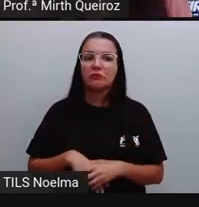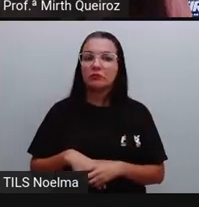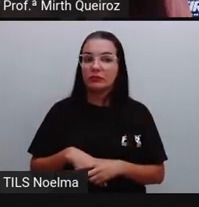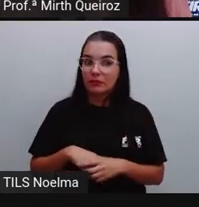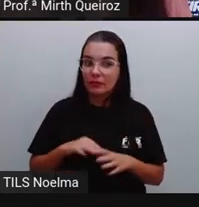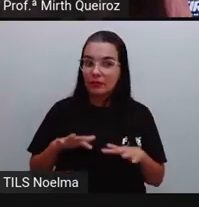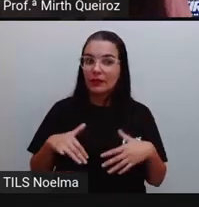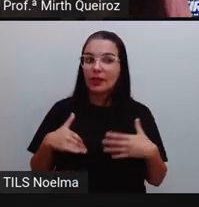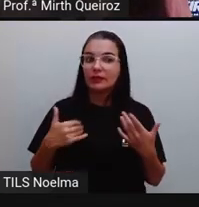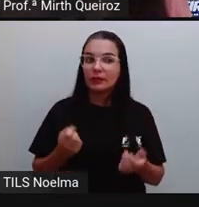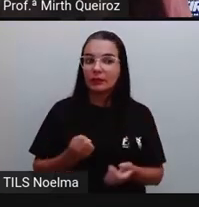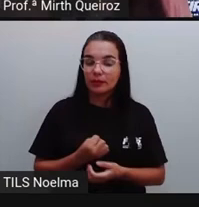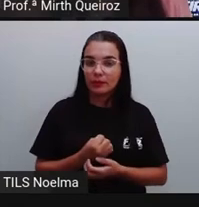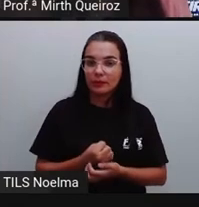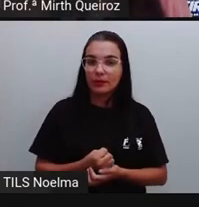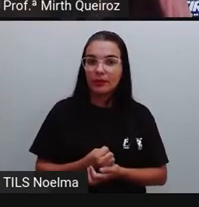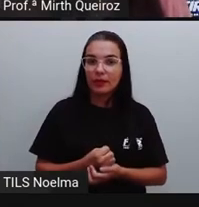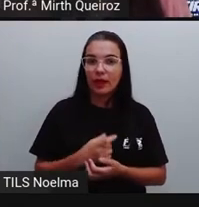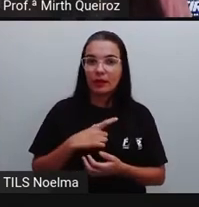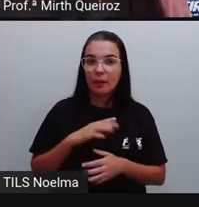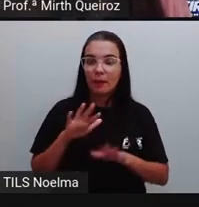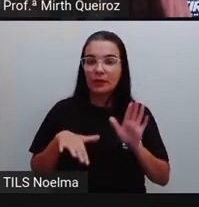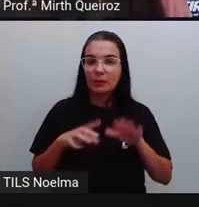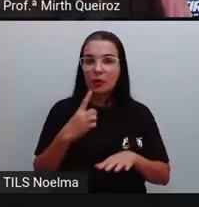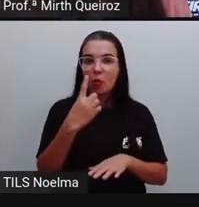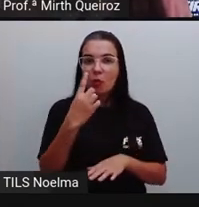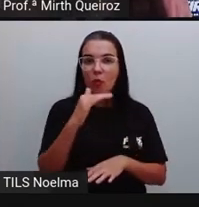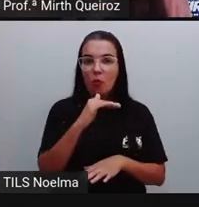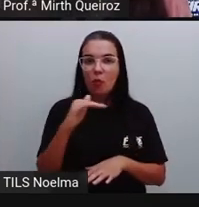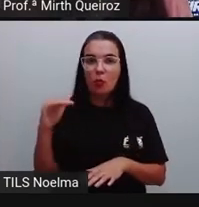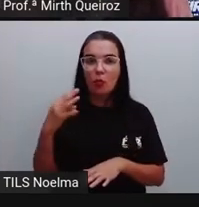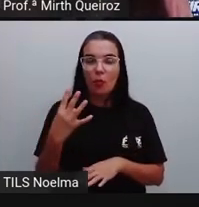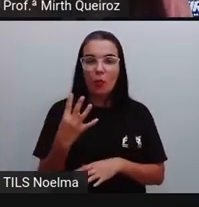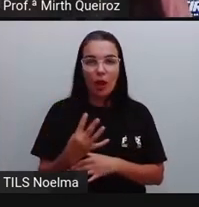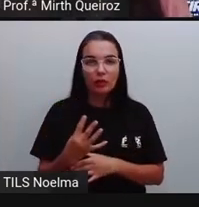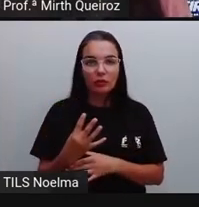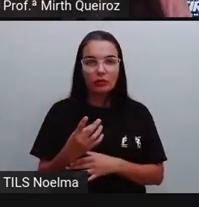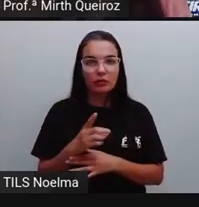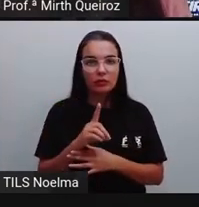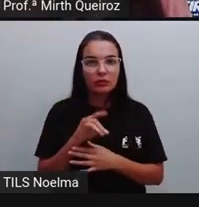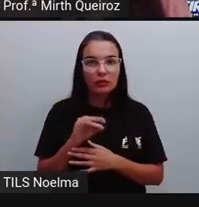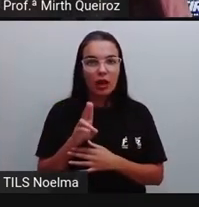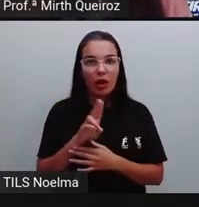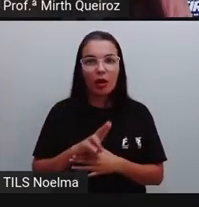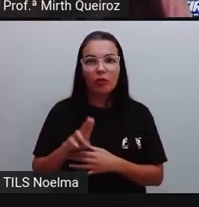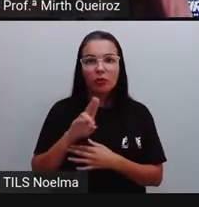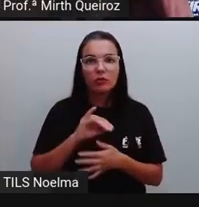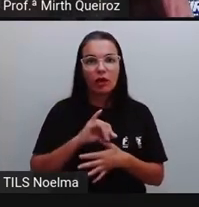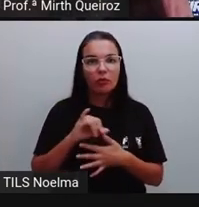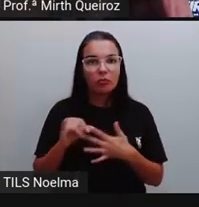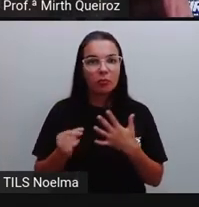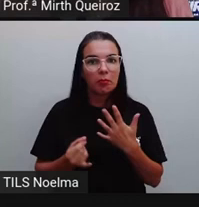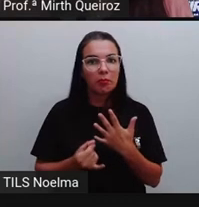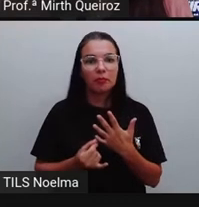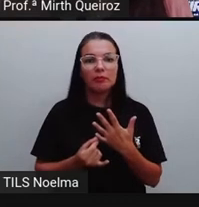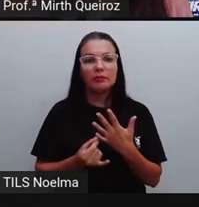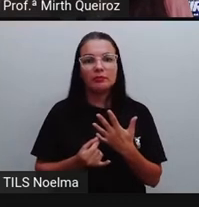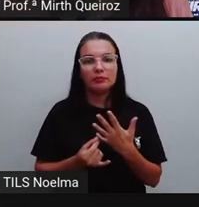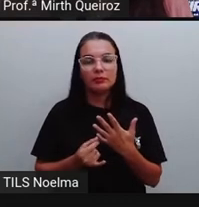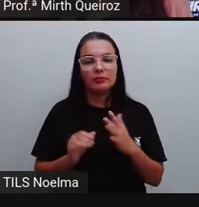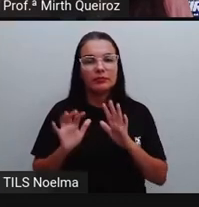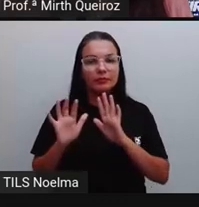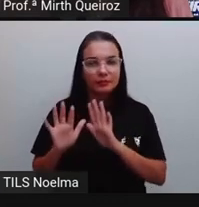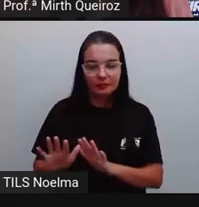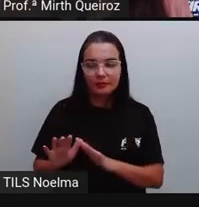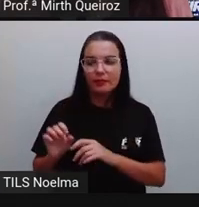um quarto do dia a gente está utilizando aí as redes sociais. Segundo a empresa,